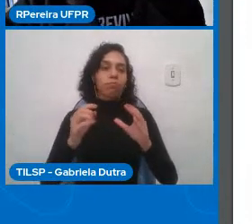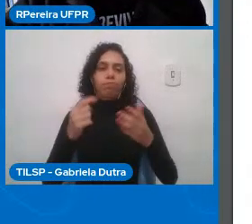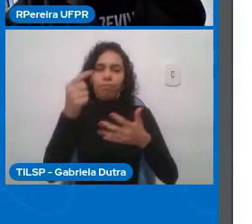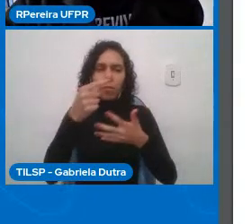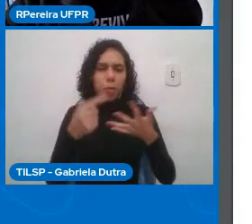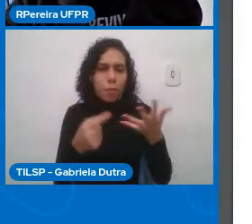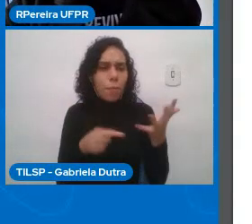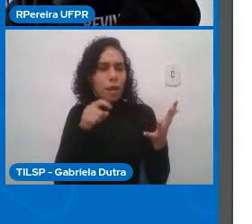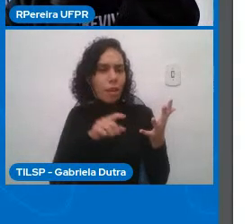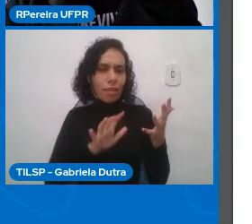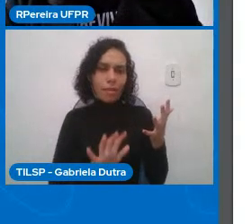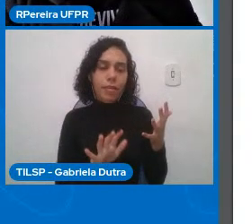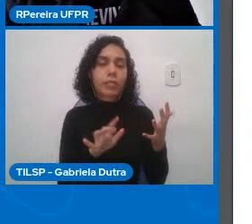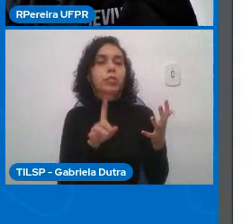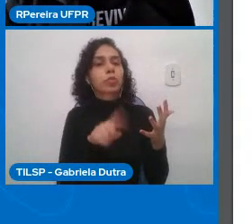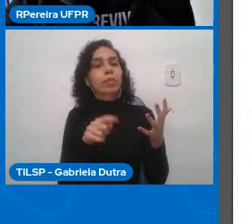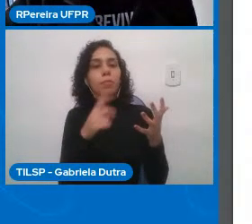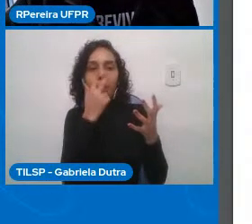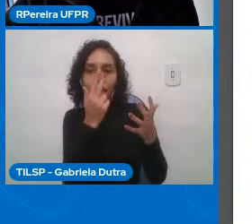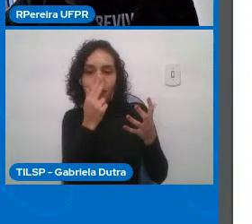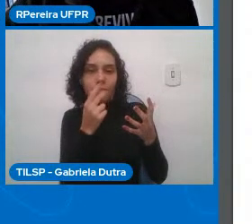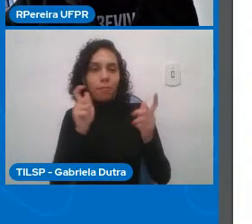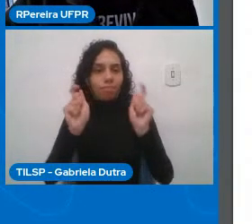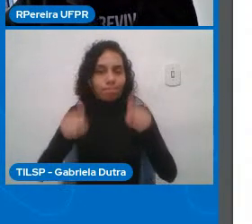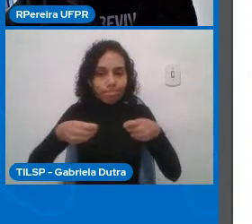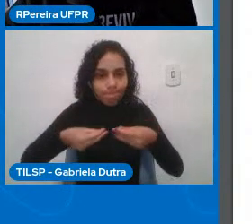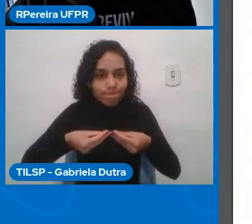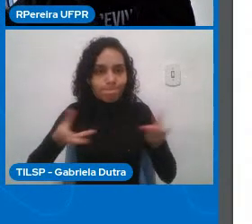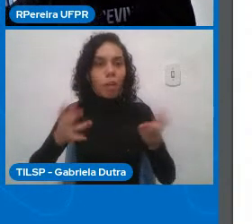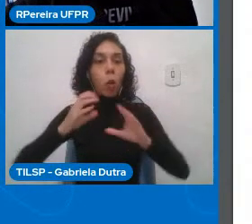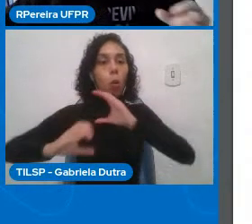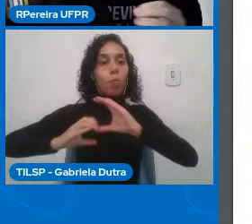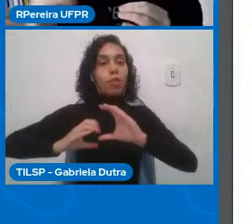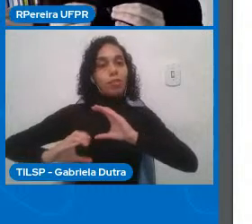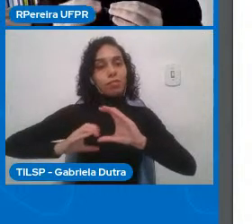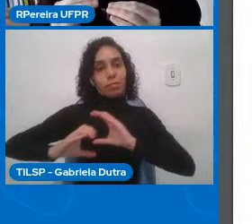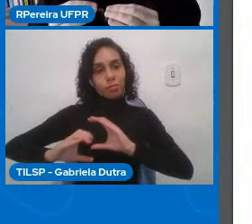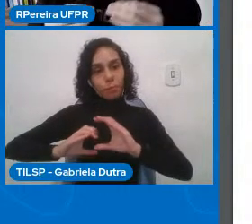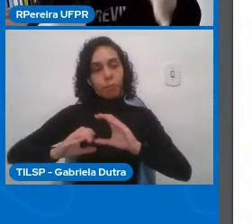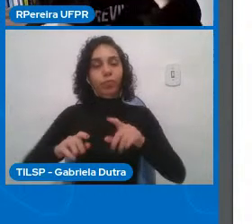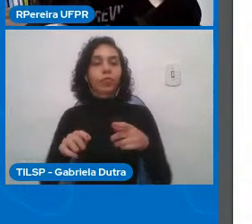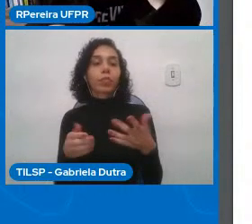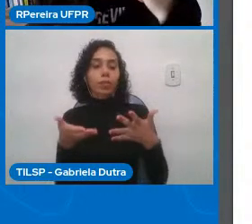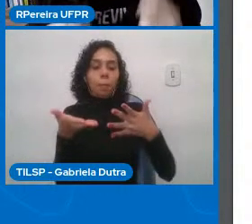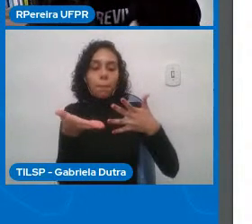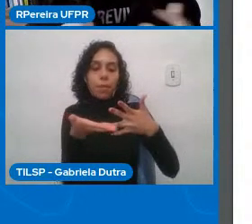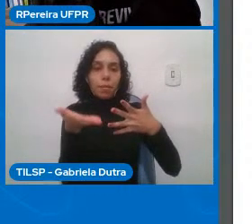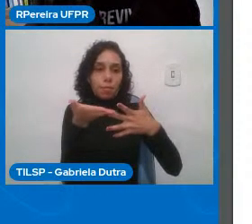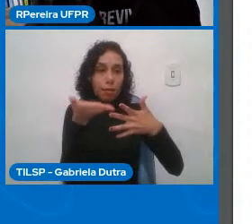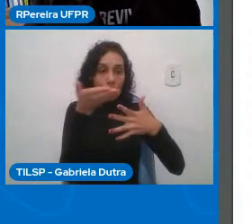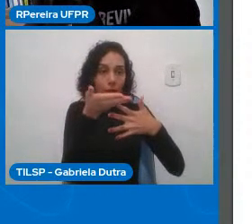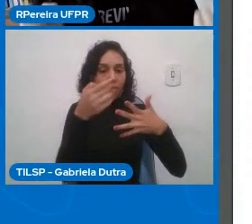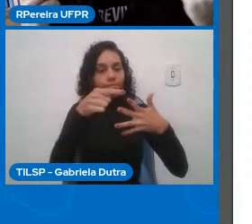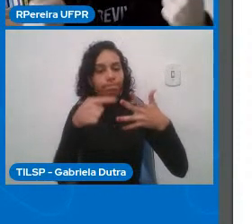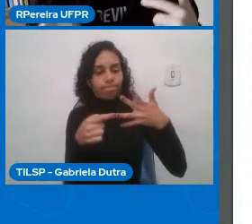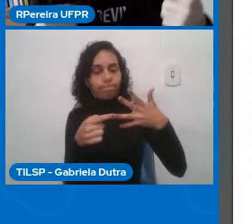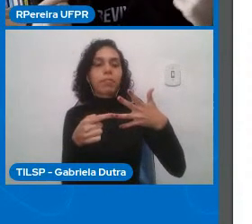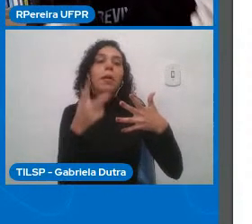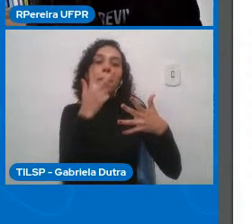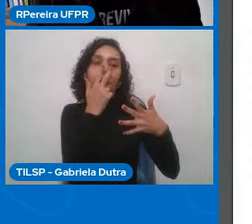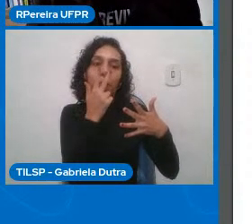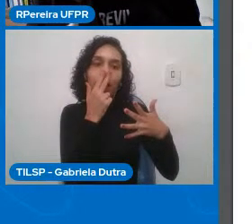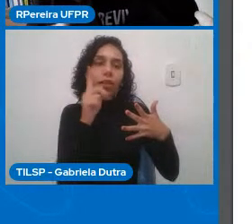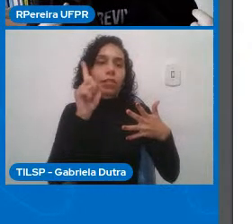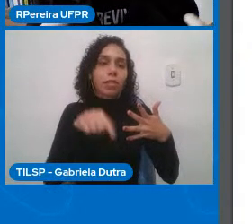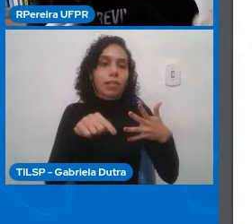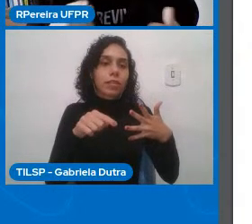possibilita a comunicação e nos três degraus de cima ele se refere às funções humanas de dar